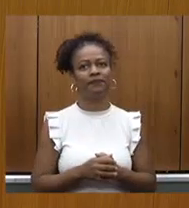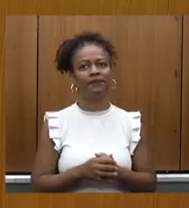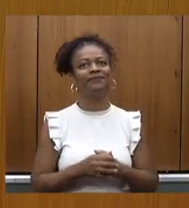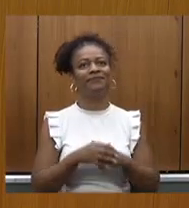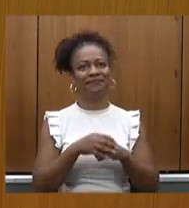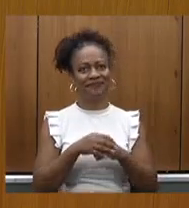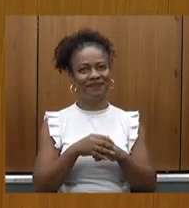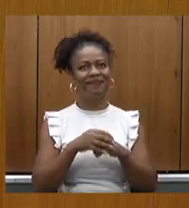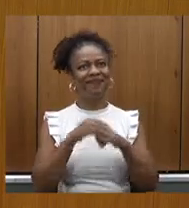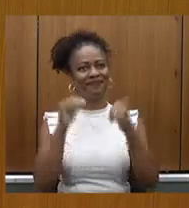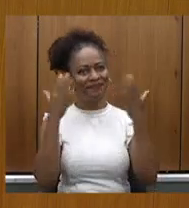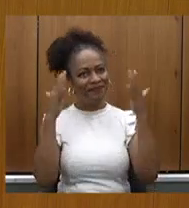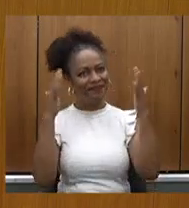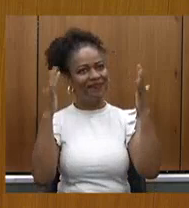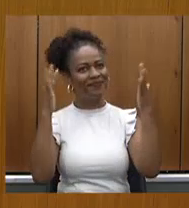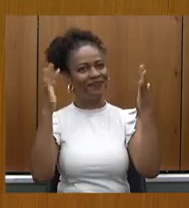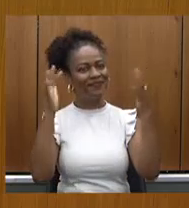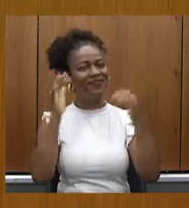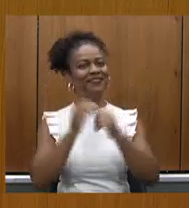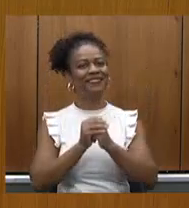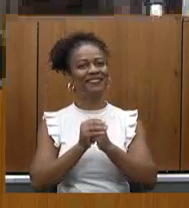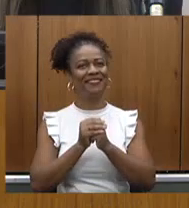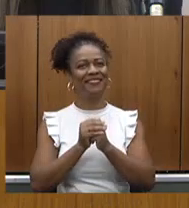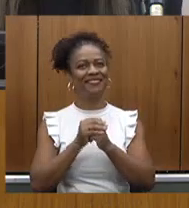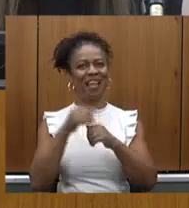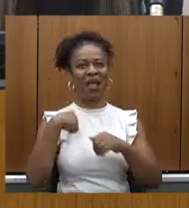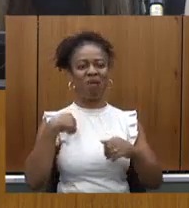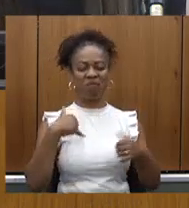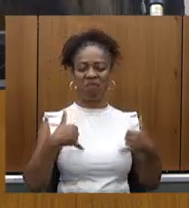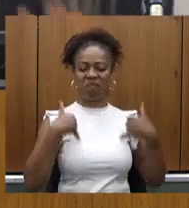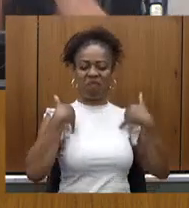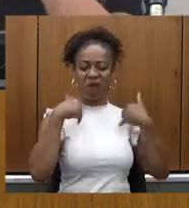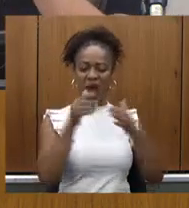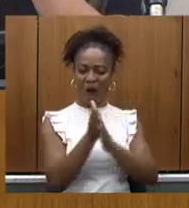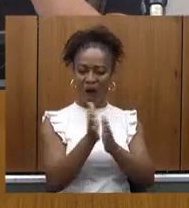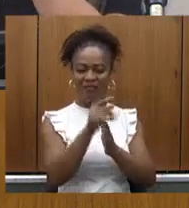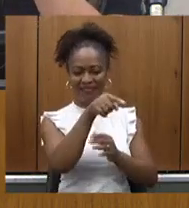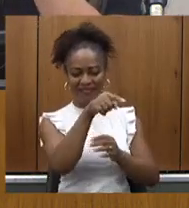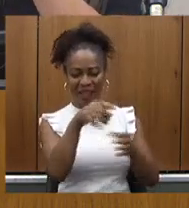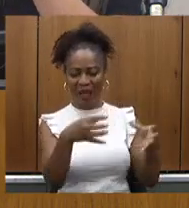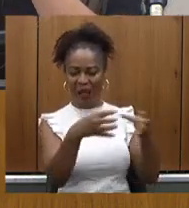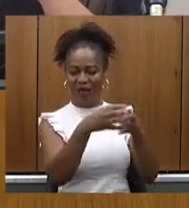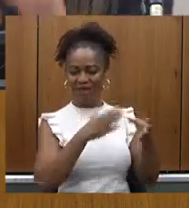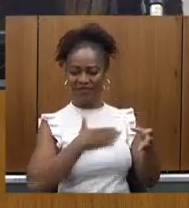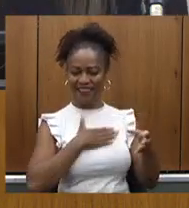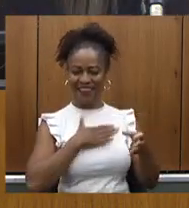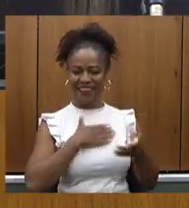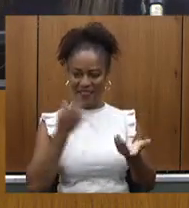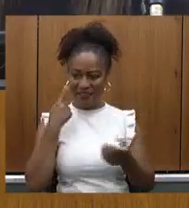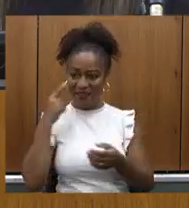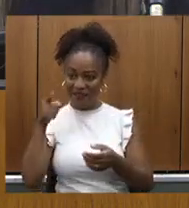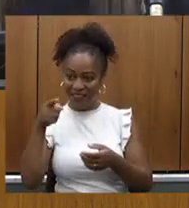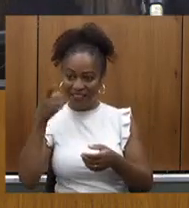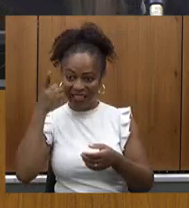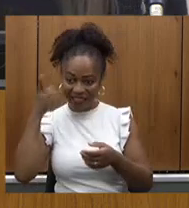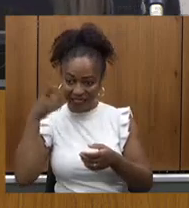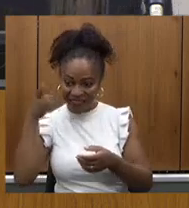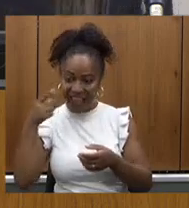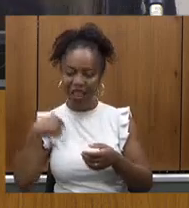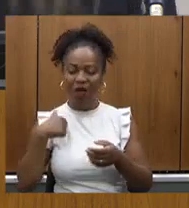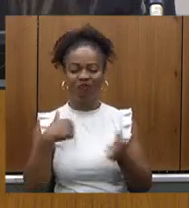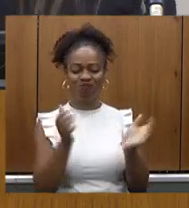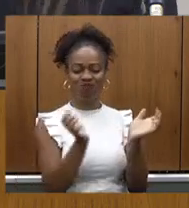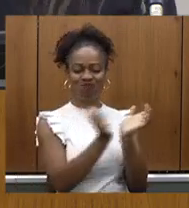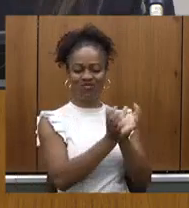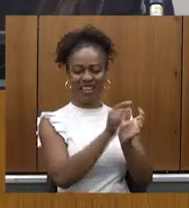Parabéns, Fernanda. Muito orgulhoso da minha equipe, viu, deputado Celice? Viu, deputado João Vitor Presidente? Muito orgulho dessa